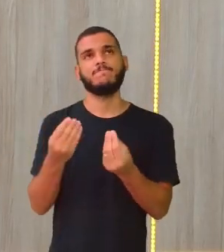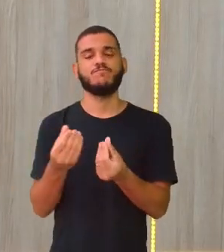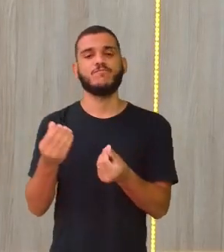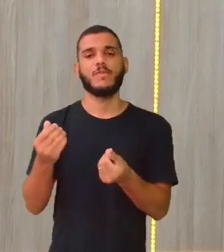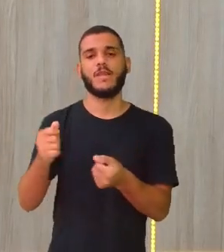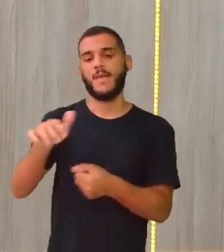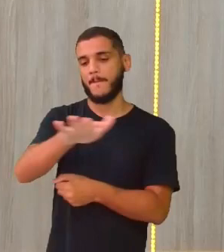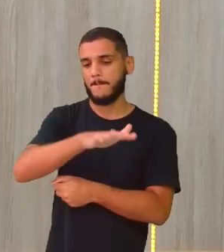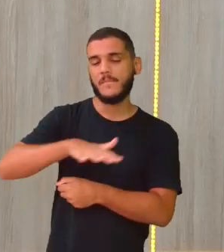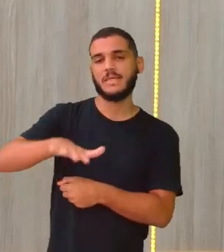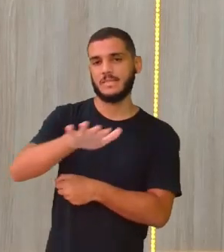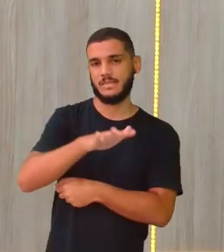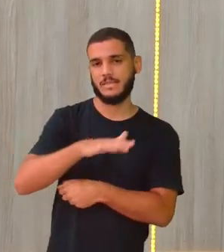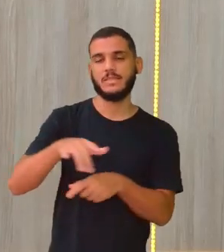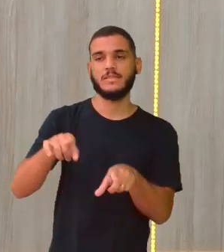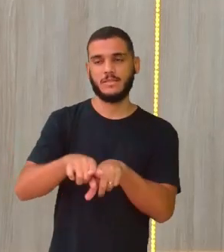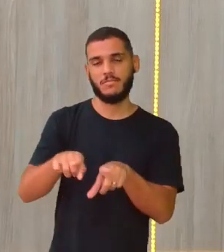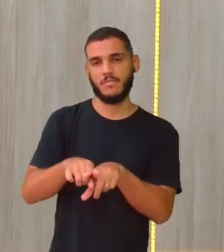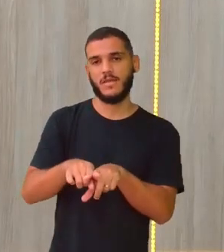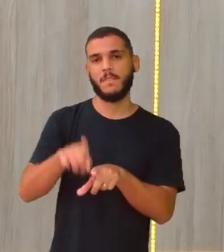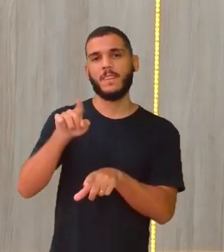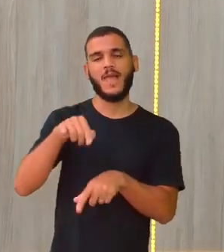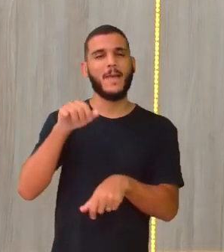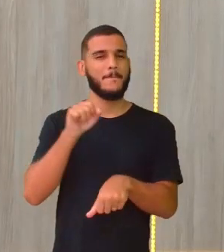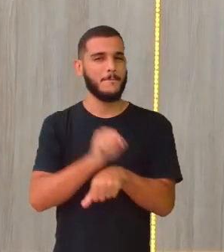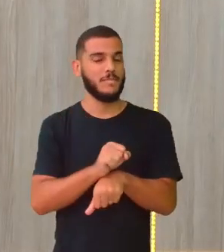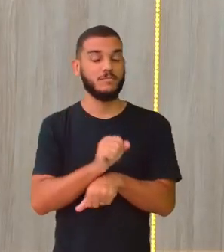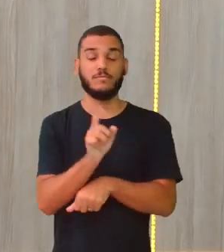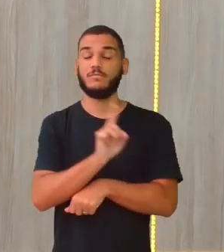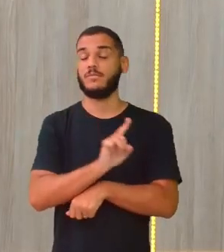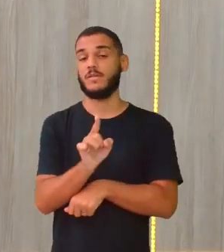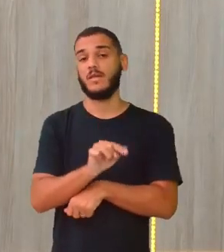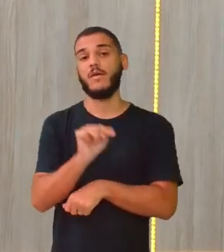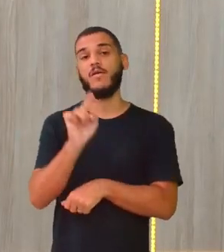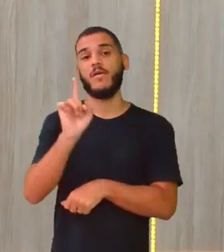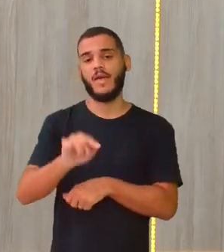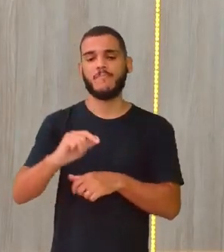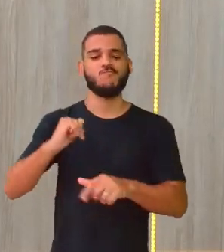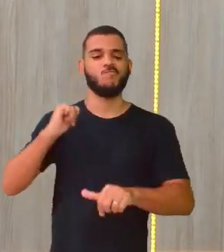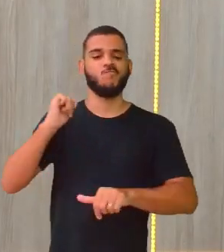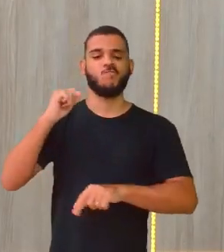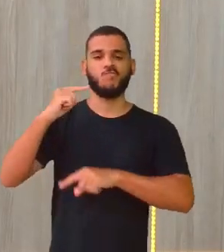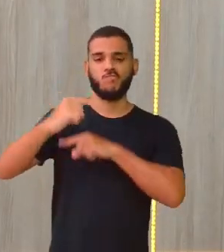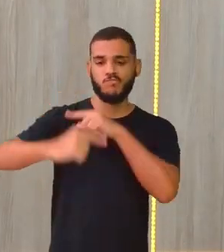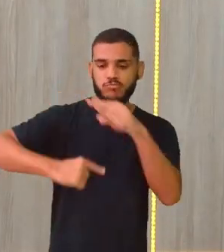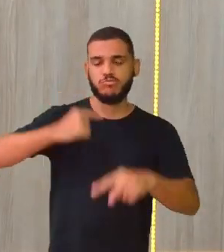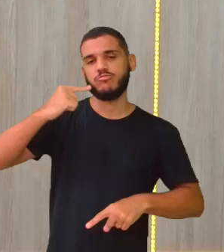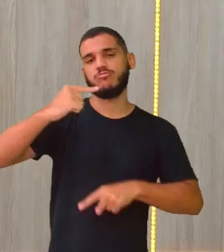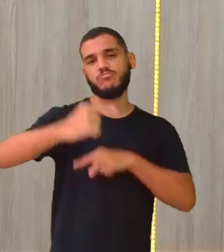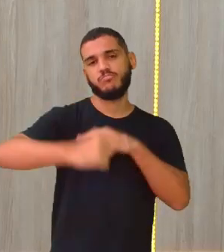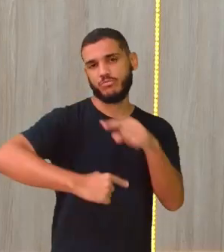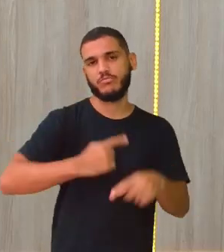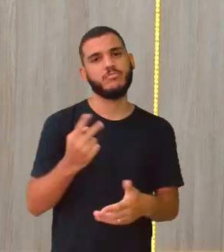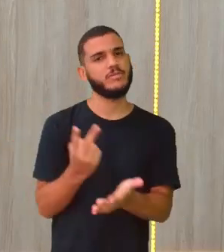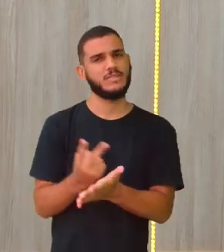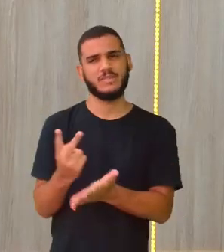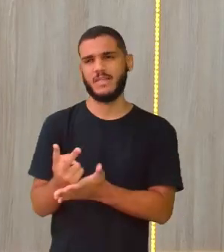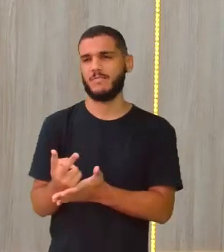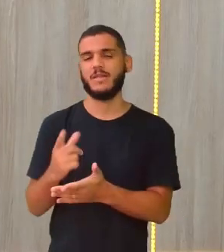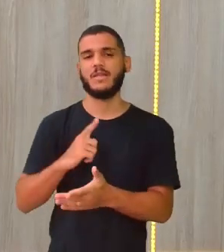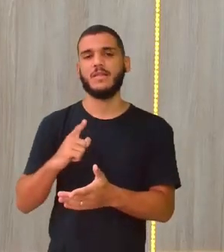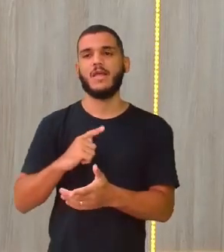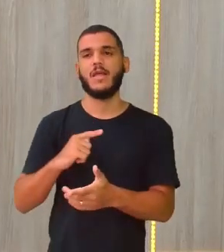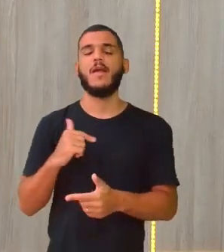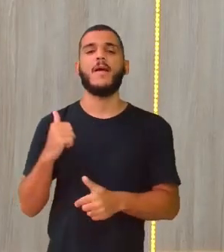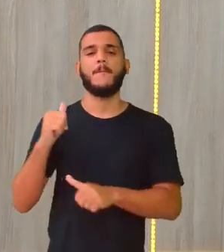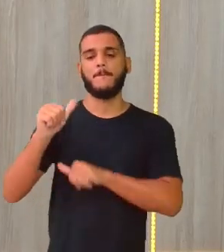paisagens, elas não são estáticas, estão sempre ali em transformações, né? Acompanhando a evolução da